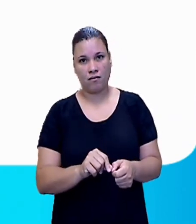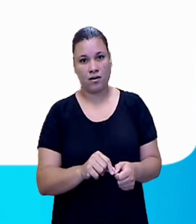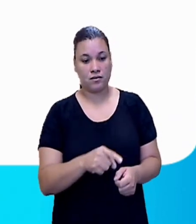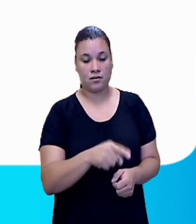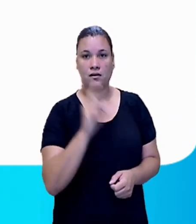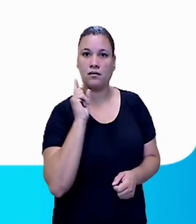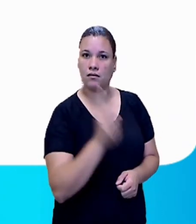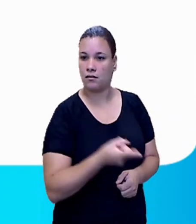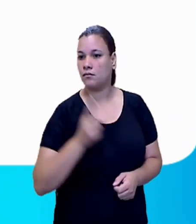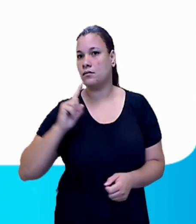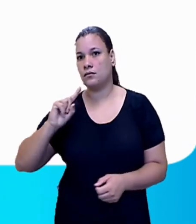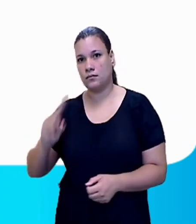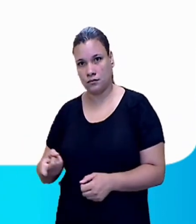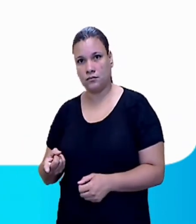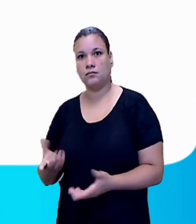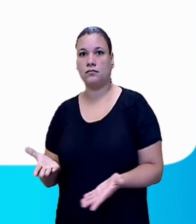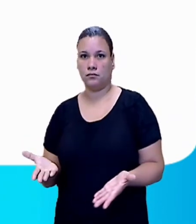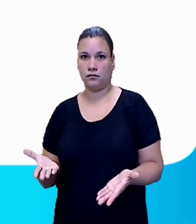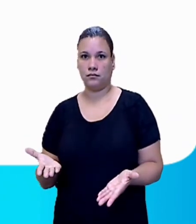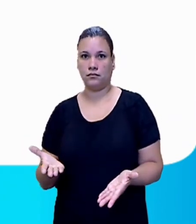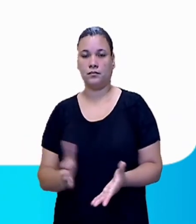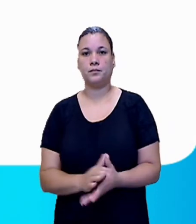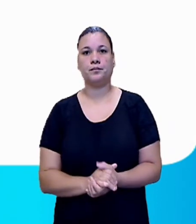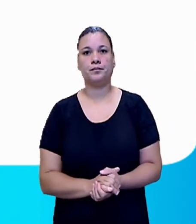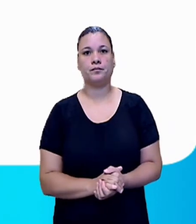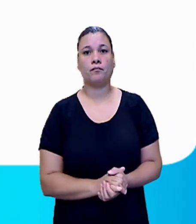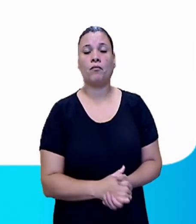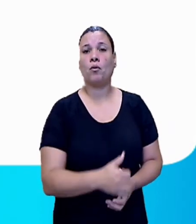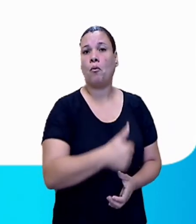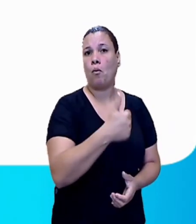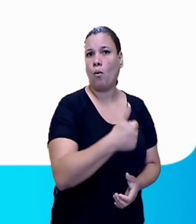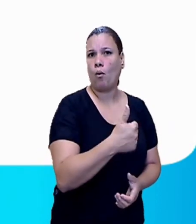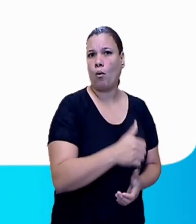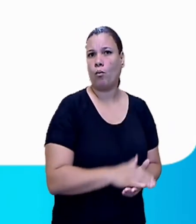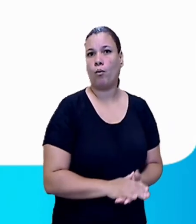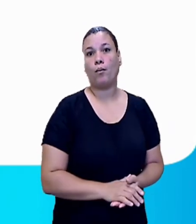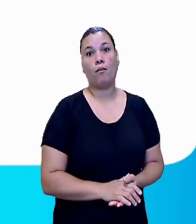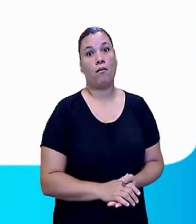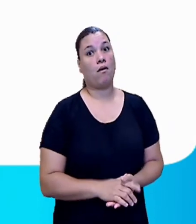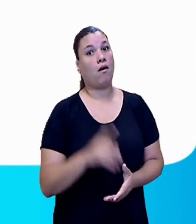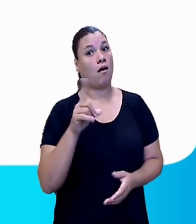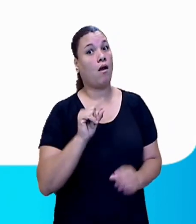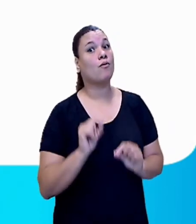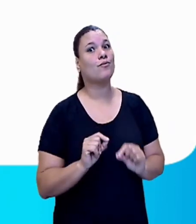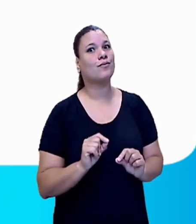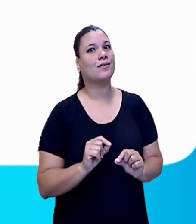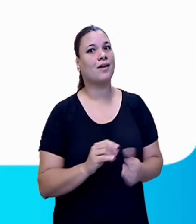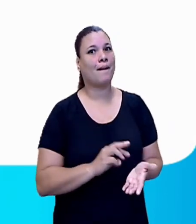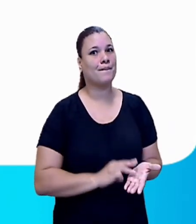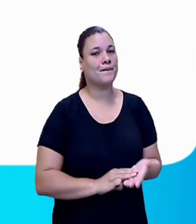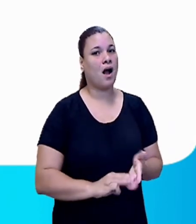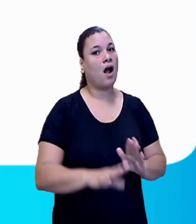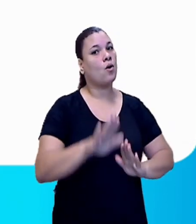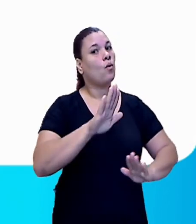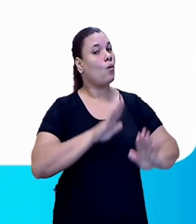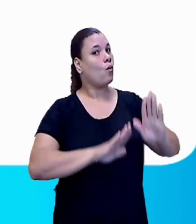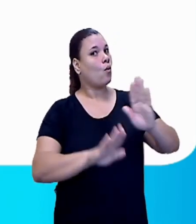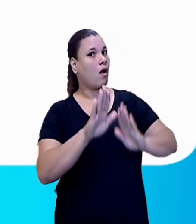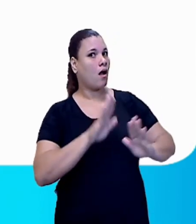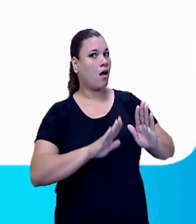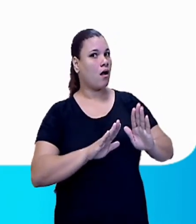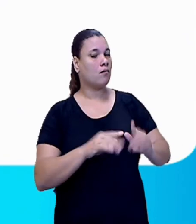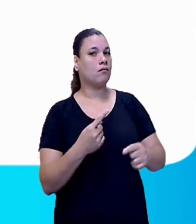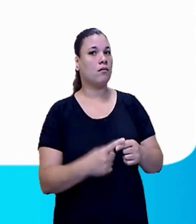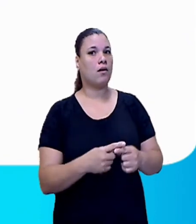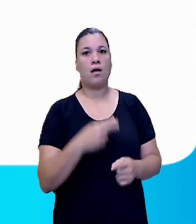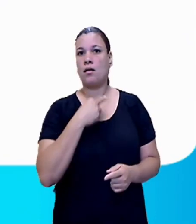alertado aqui. O primeiro é um alerta realmente, ó, é que você não deve tomar um medicamento